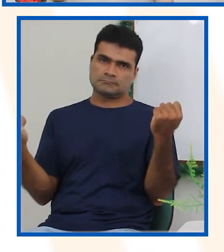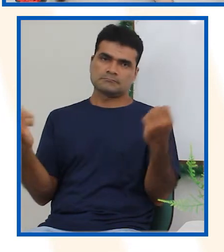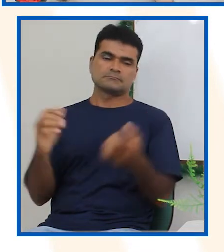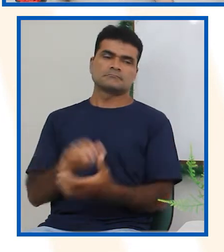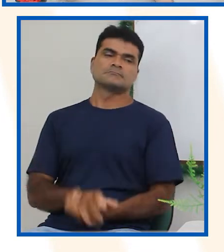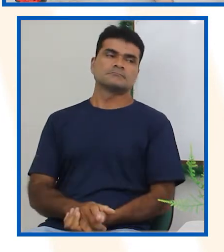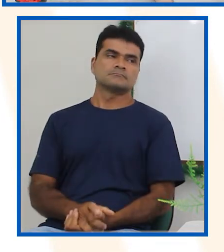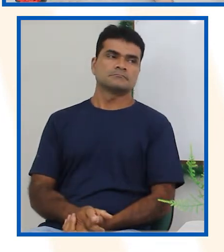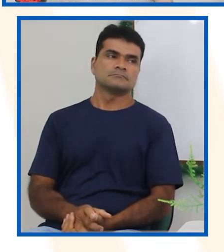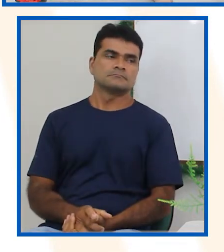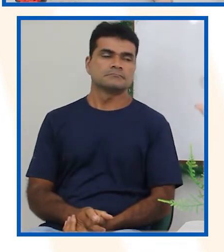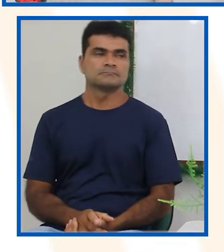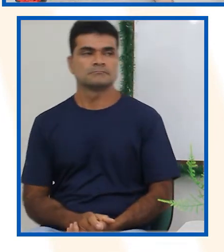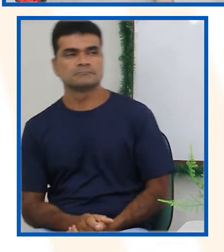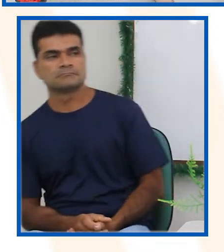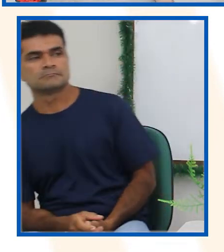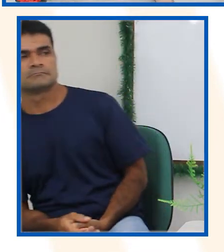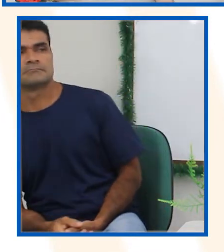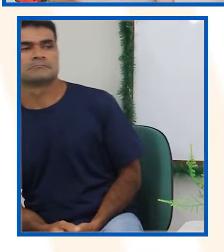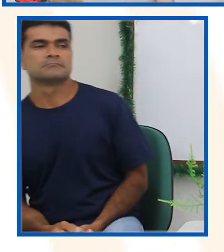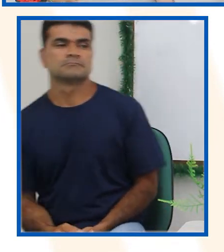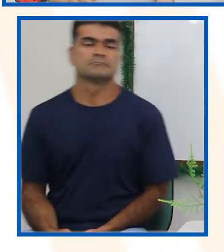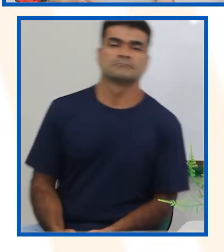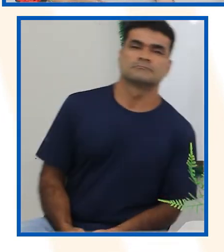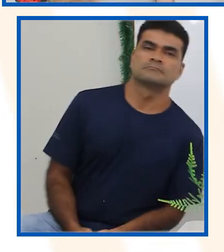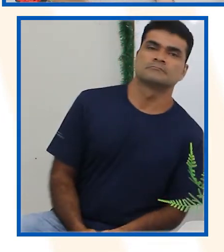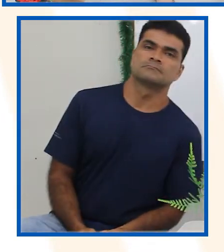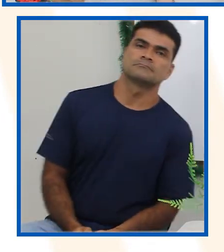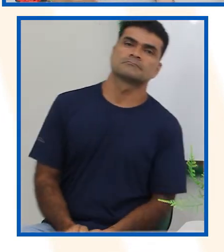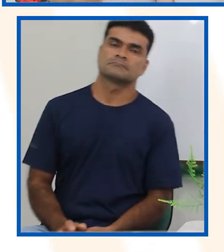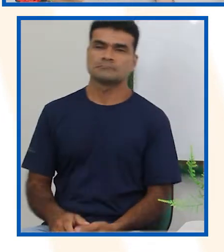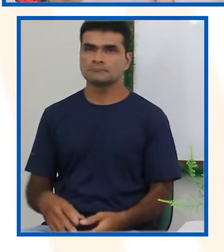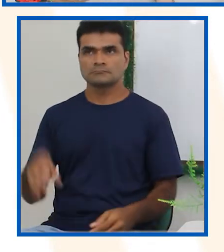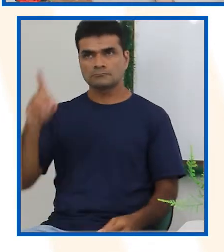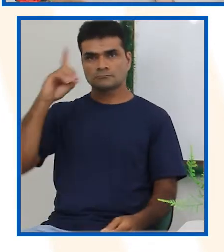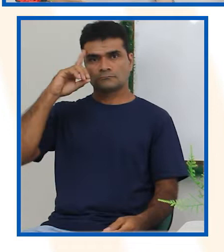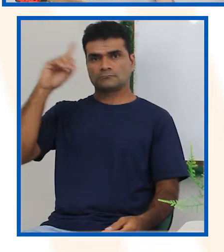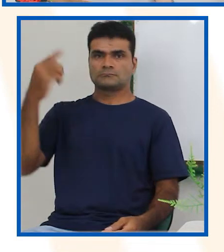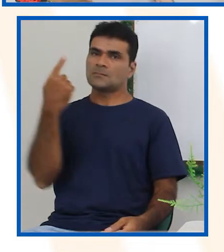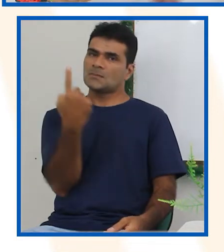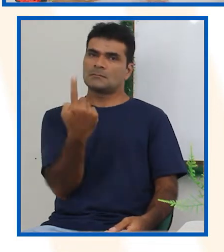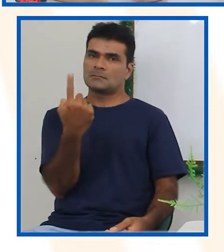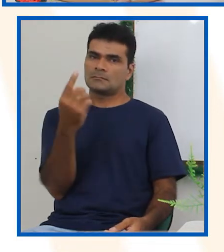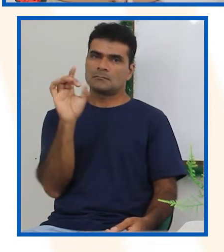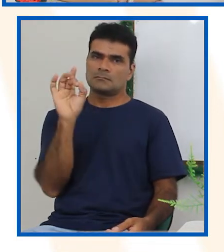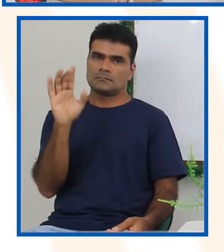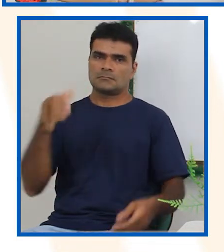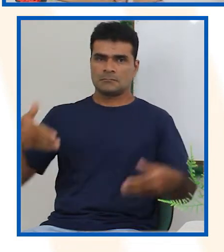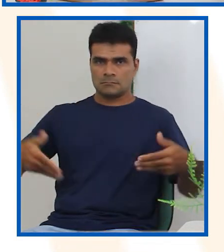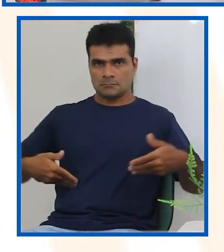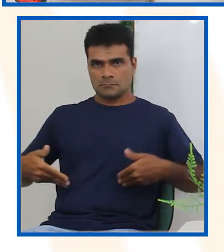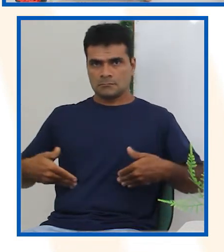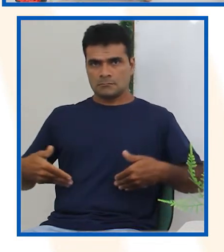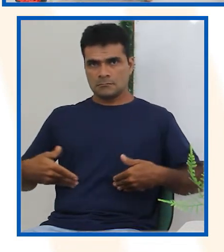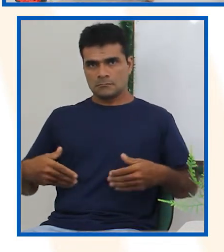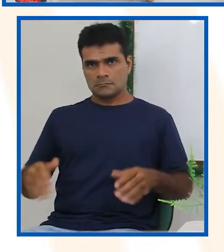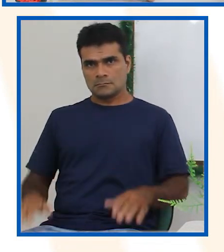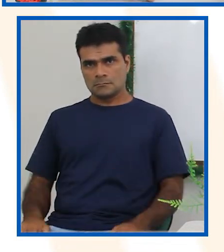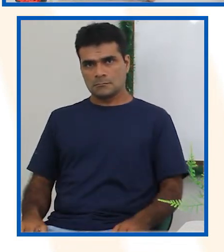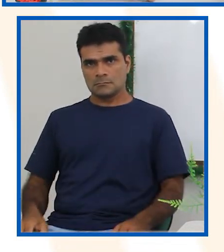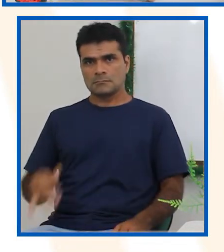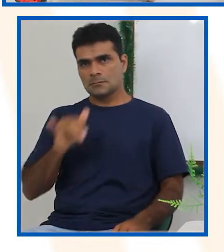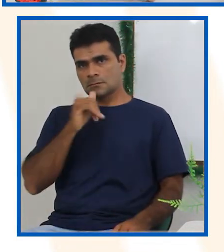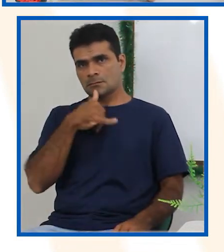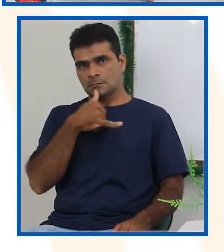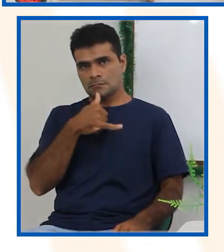comer, porque vai fazer um exame ou coisa do tipo, ou porque está dodó e não consegue se alimentar. O que acontece com a gente? A gente já